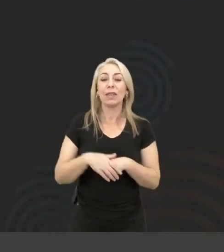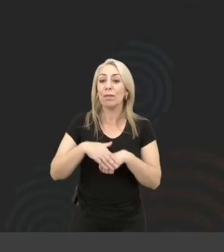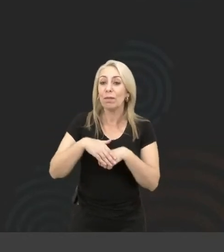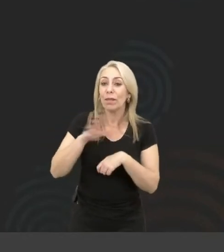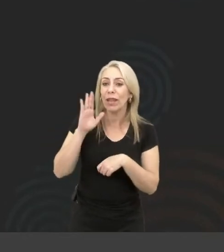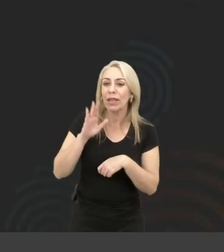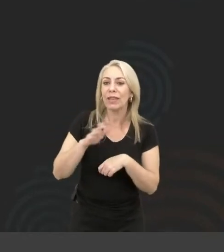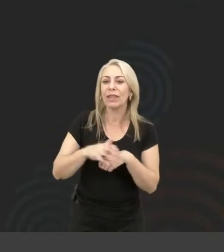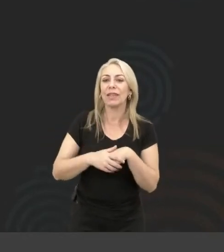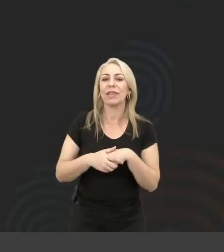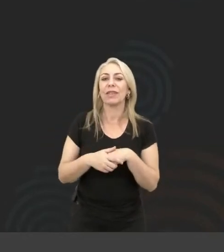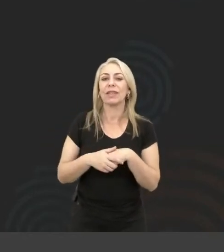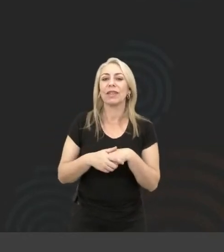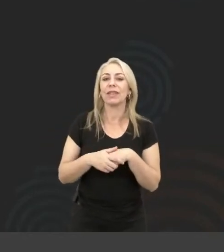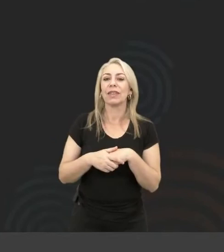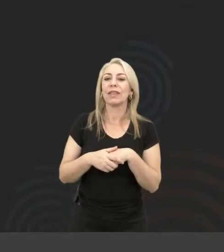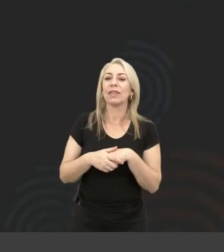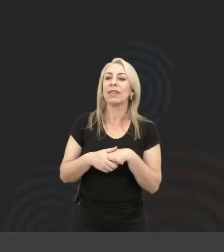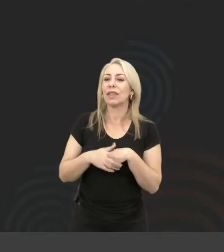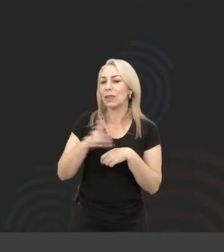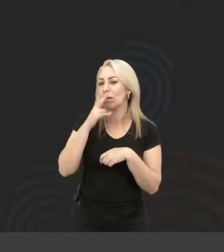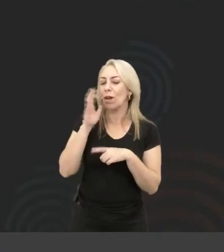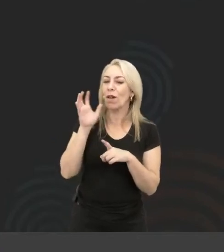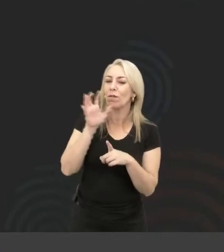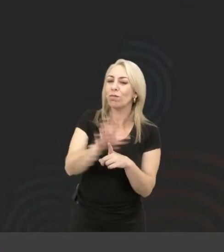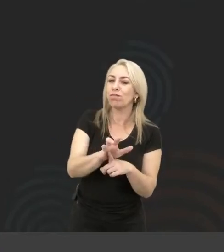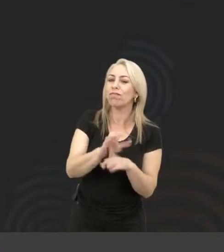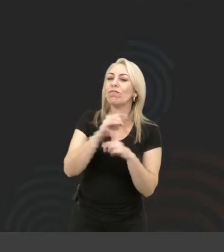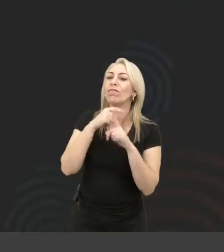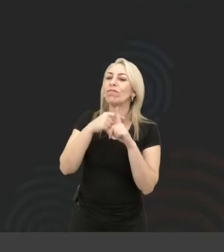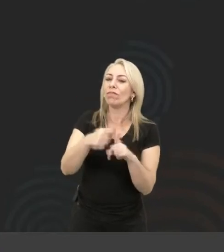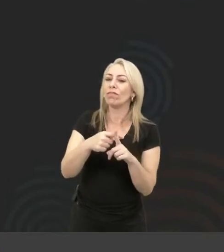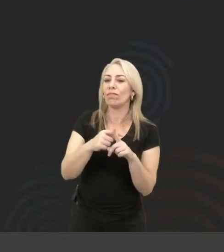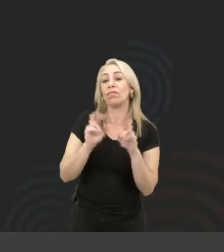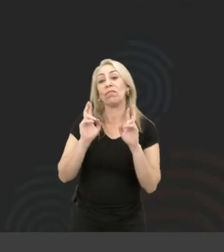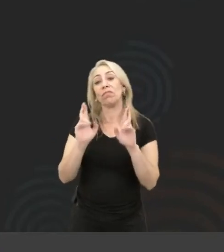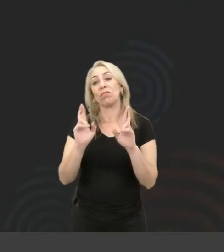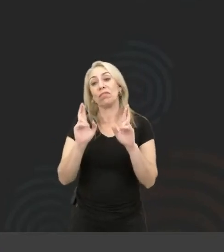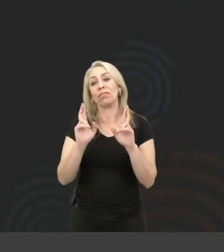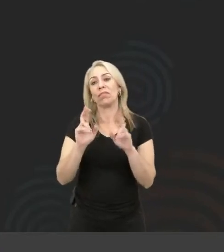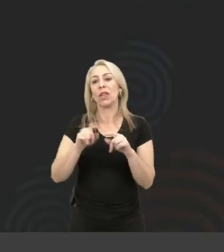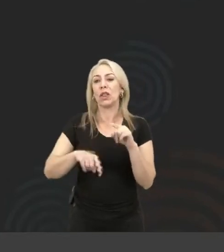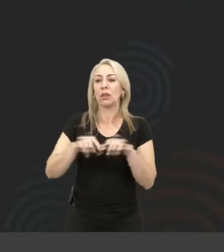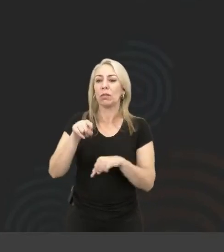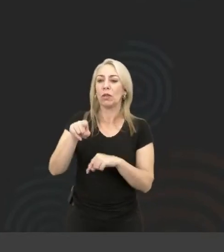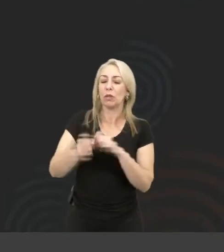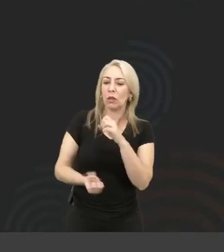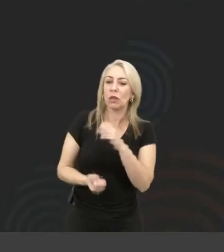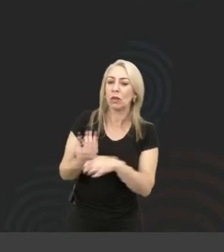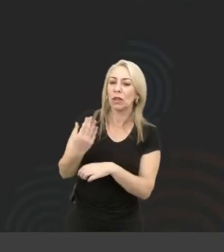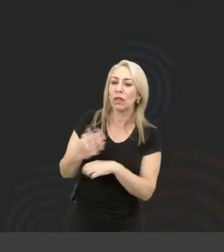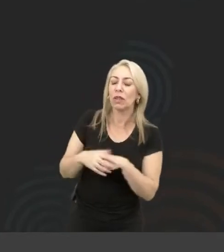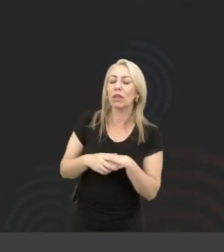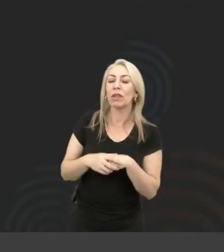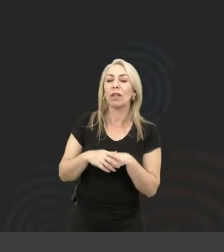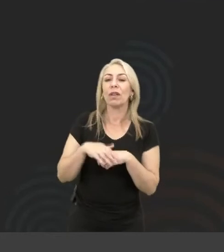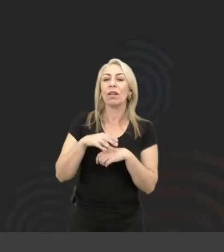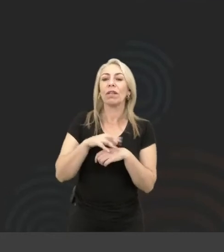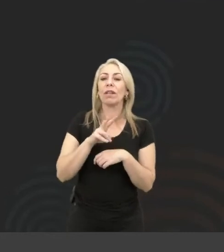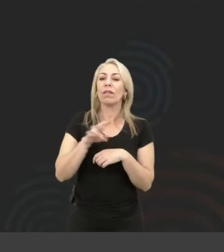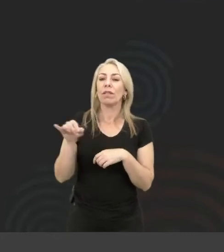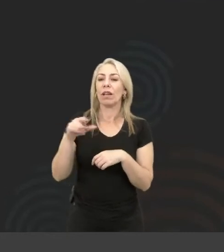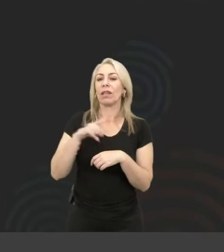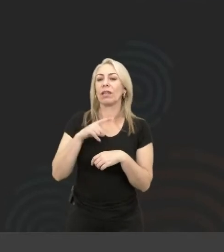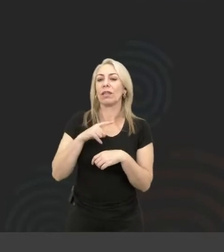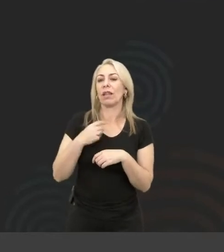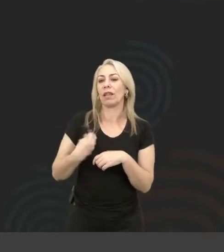mais impacto positivo, espero eu, no produto que você esteja criando, você vai causar na